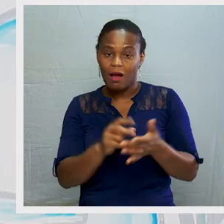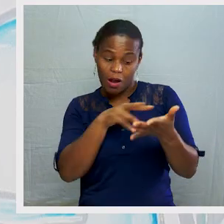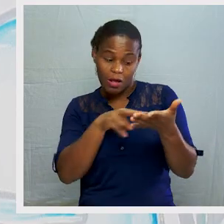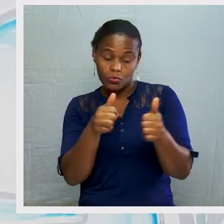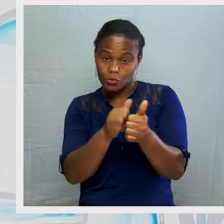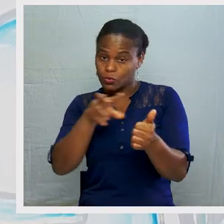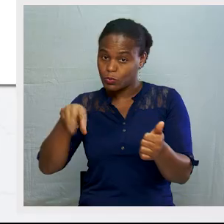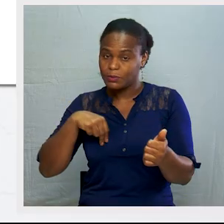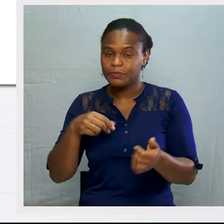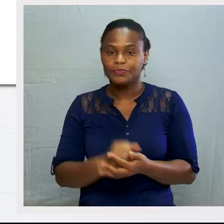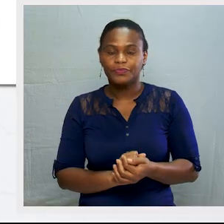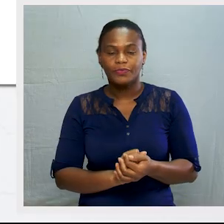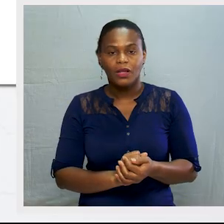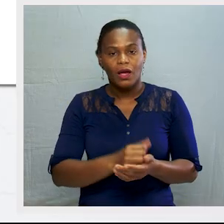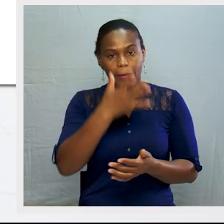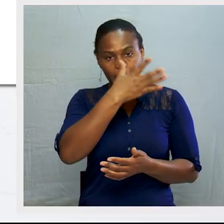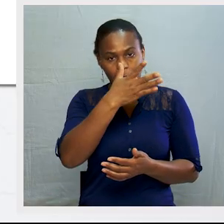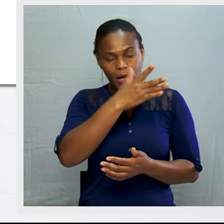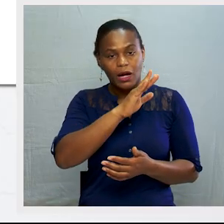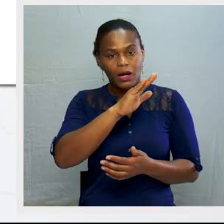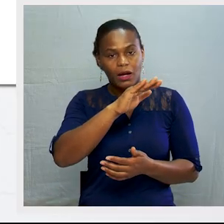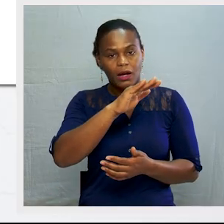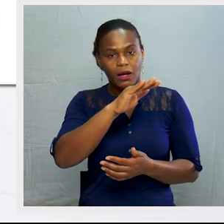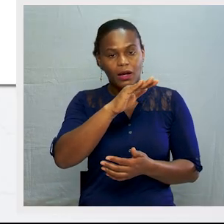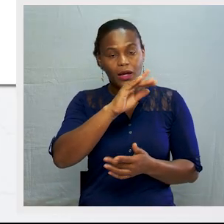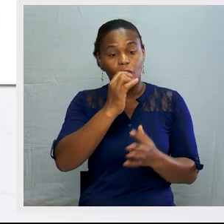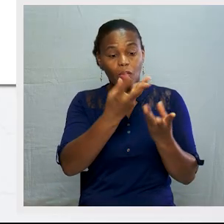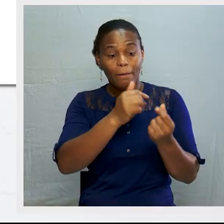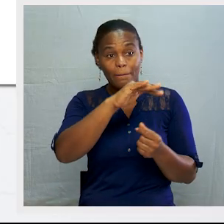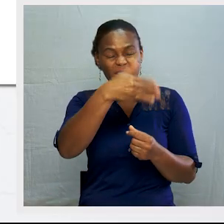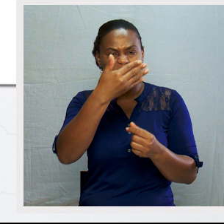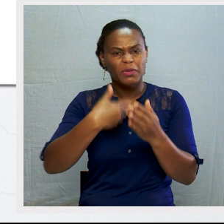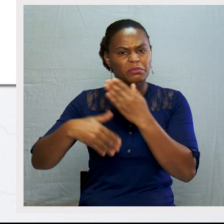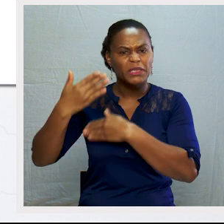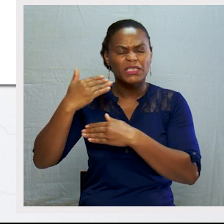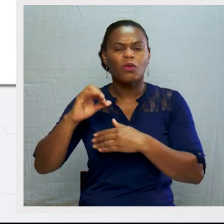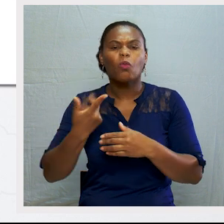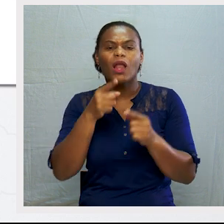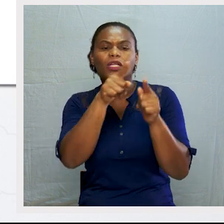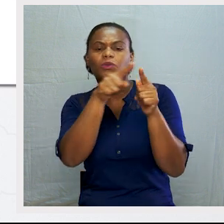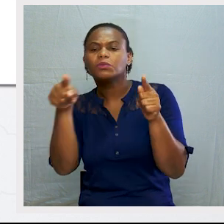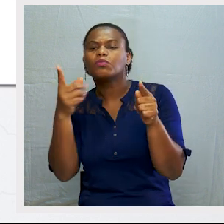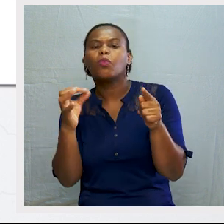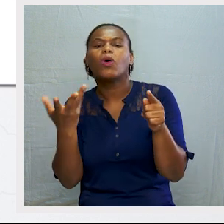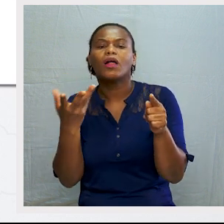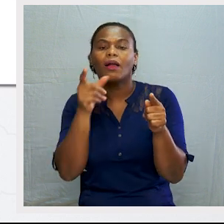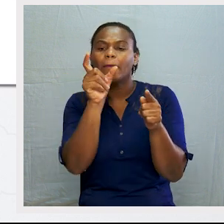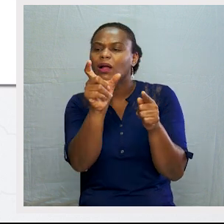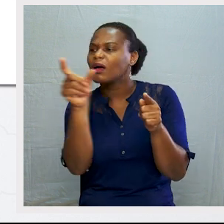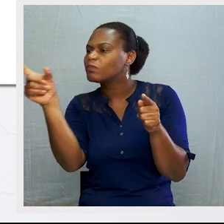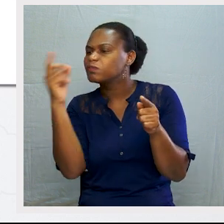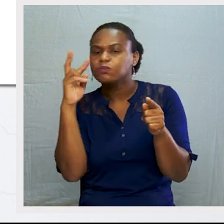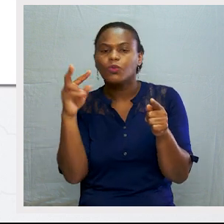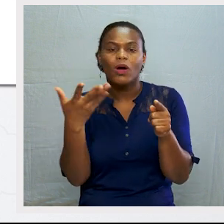Leiam comigo. Vamos. A principal atividade econômica do passado era a... Vamos lá escolher a